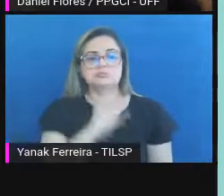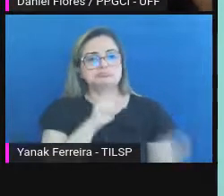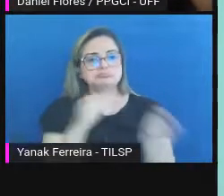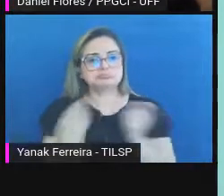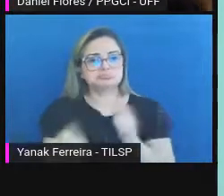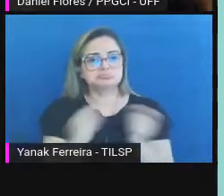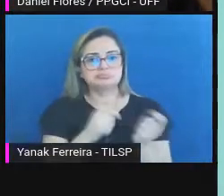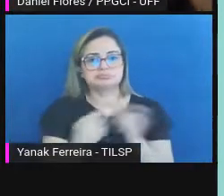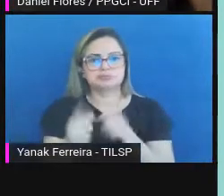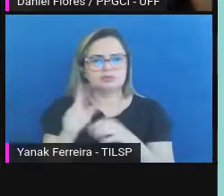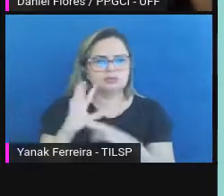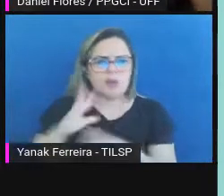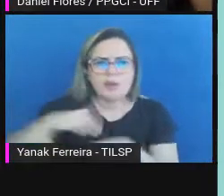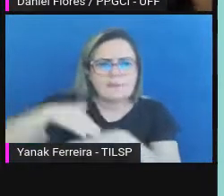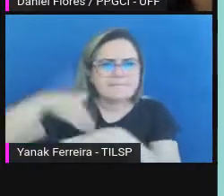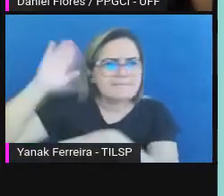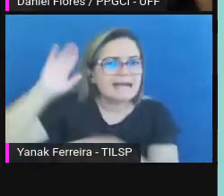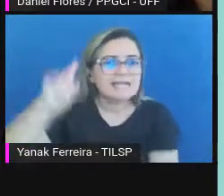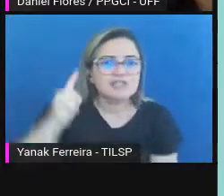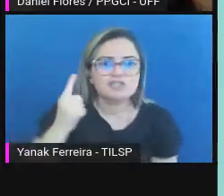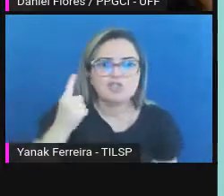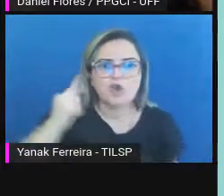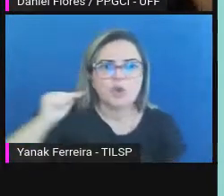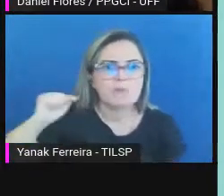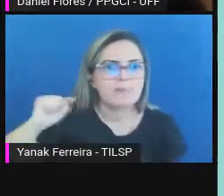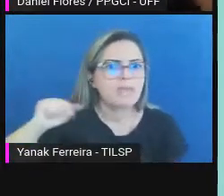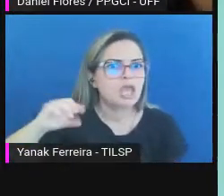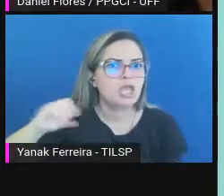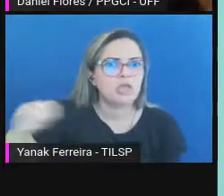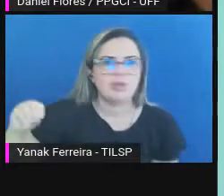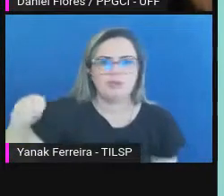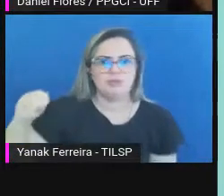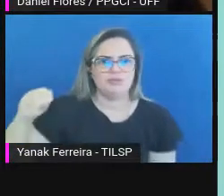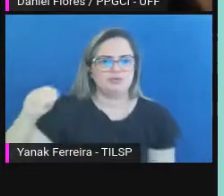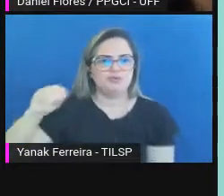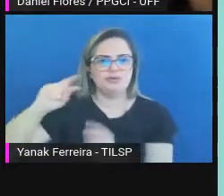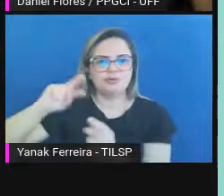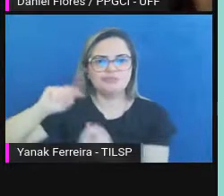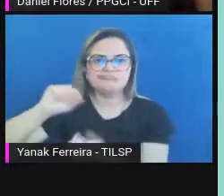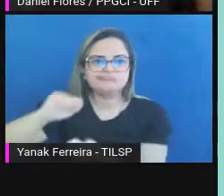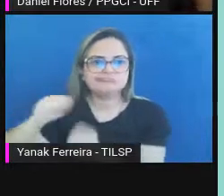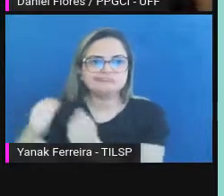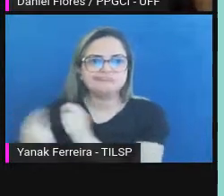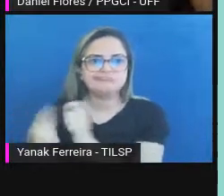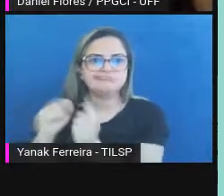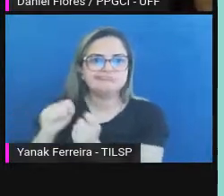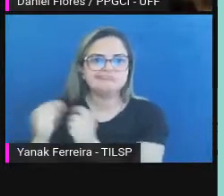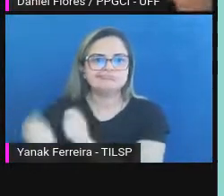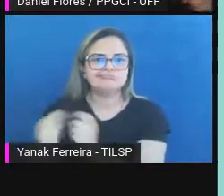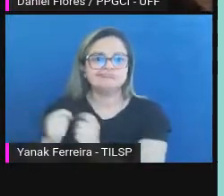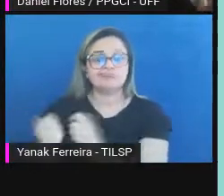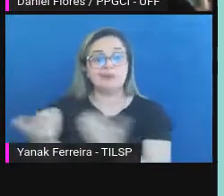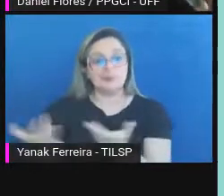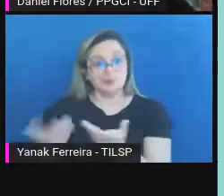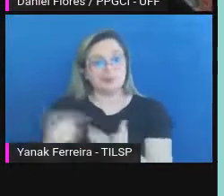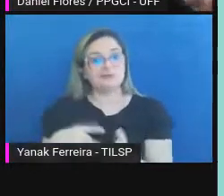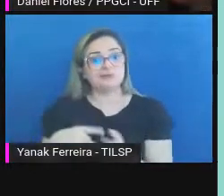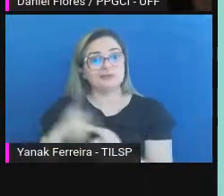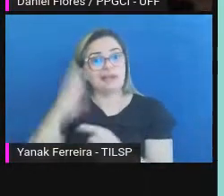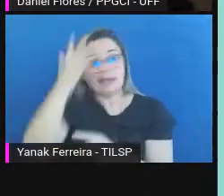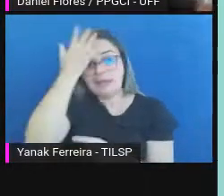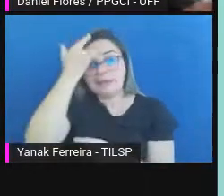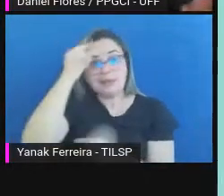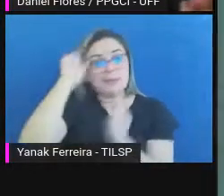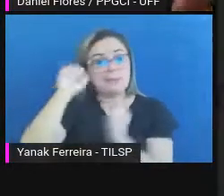de mil formatos, acho que precisamente 1117 formatos hoje. Amanhã pode ser mais,